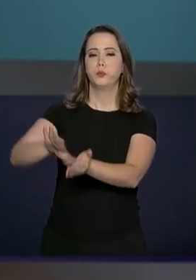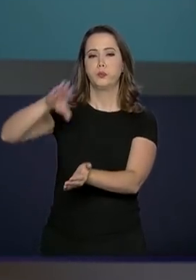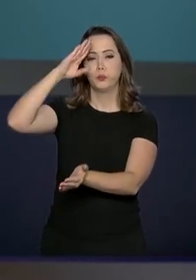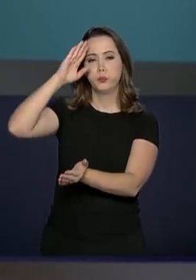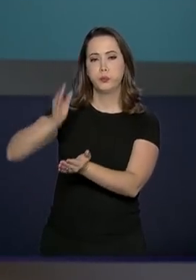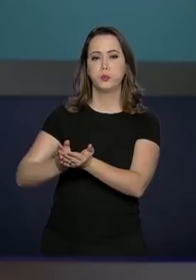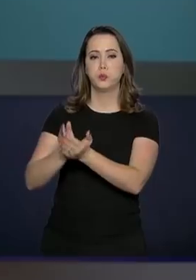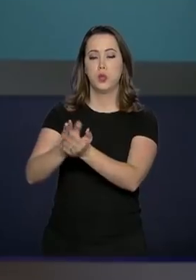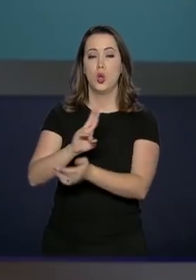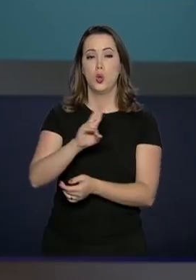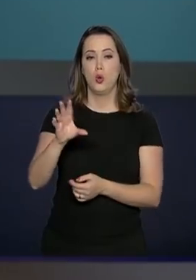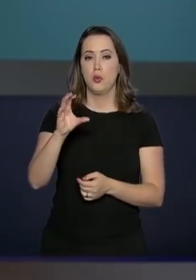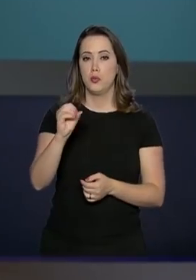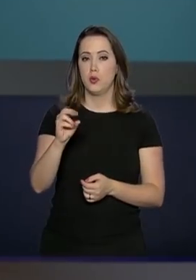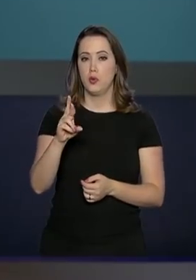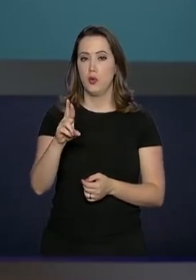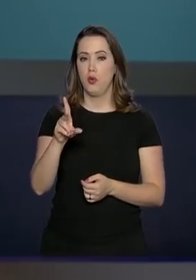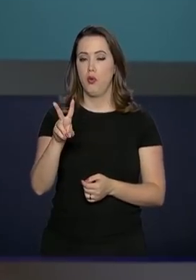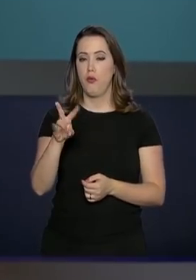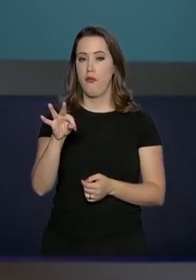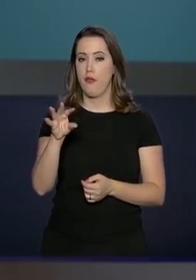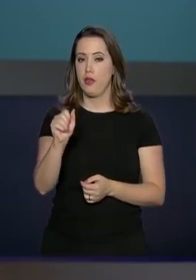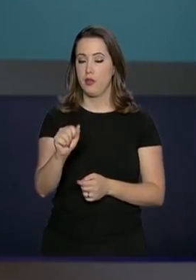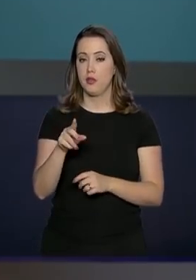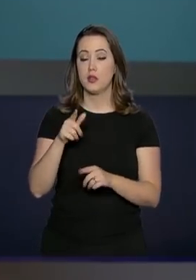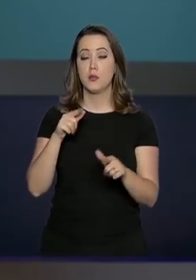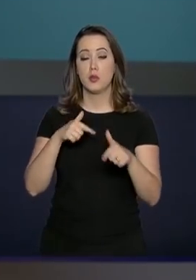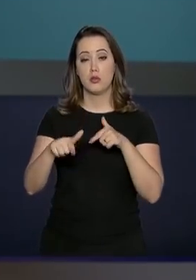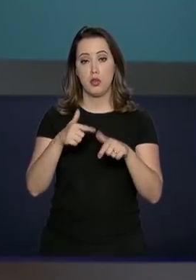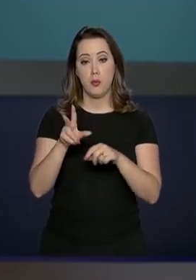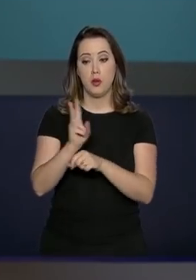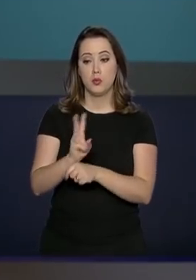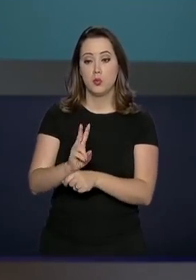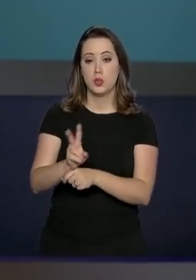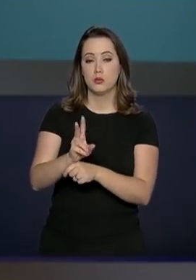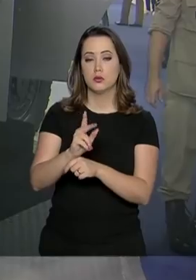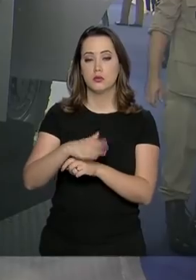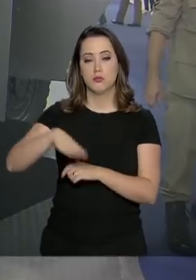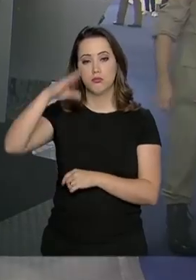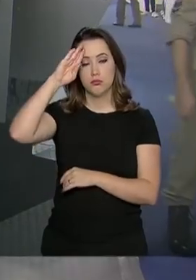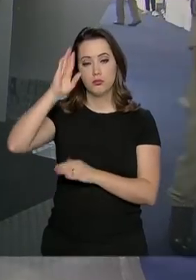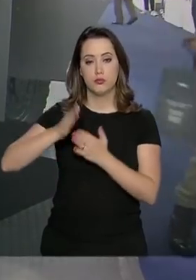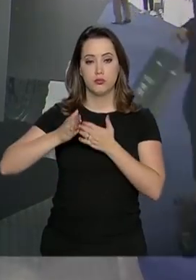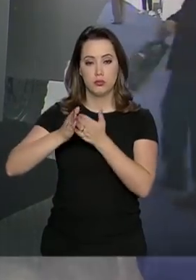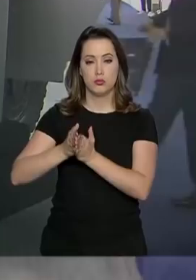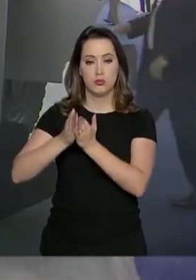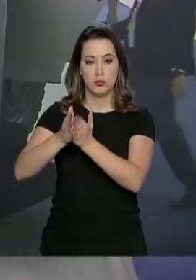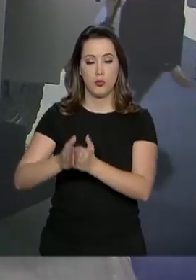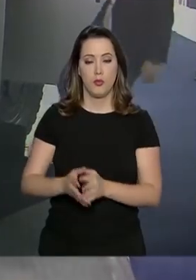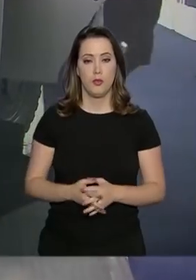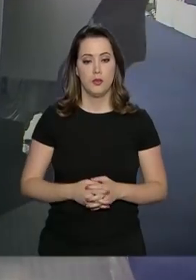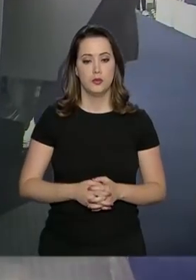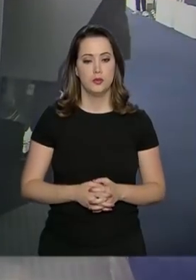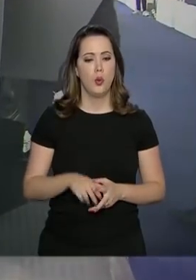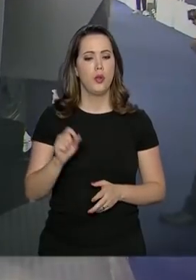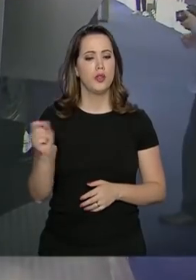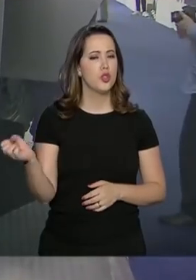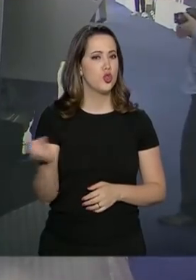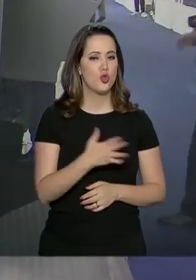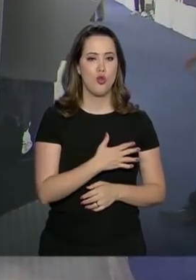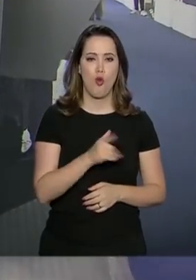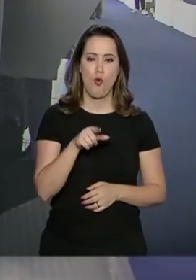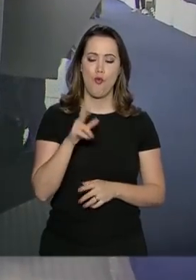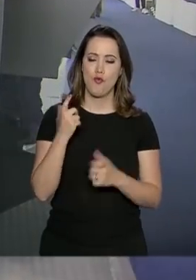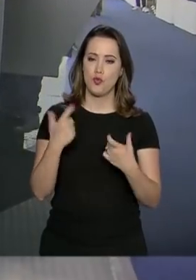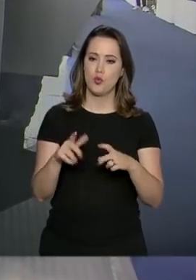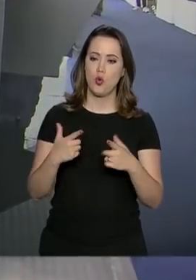corvetas, que a Marinha vai usar para a escolta e patrulhamento. O que tem de mais moderno nas áreas